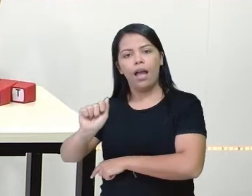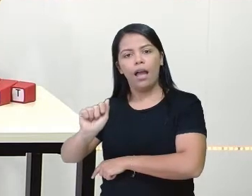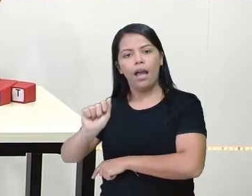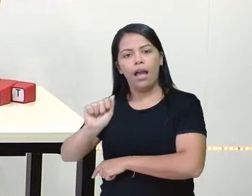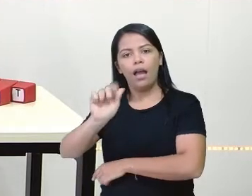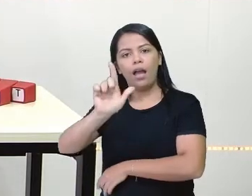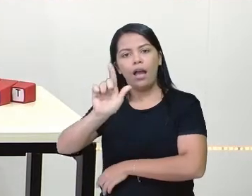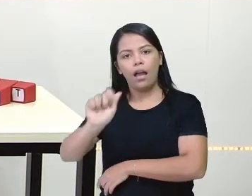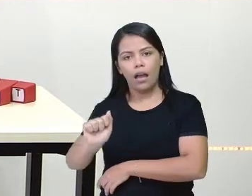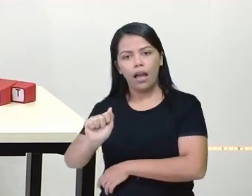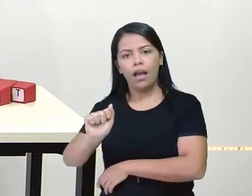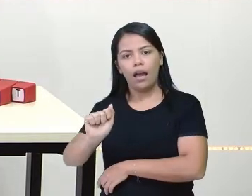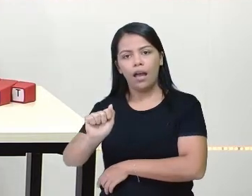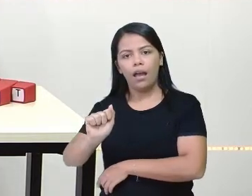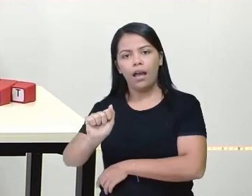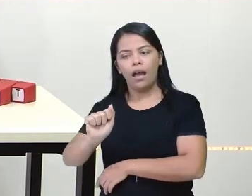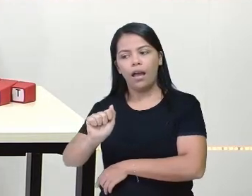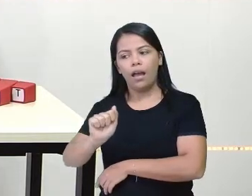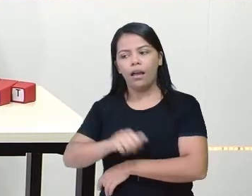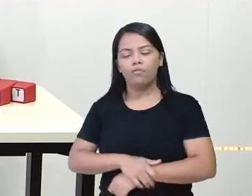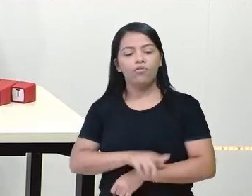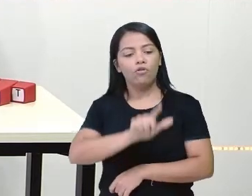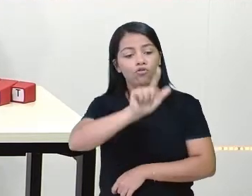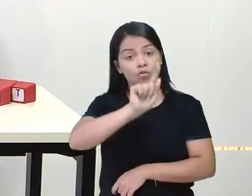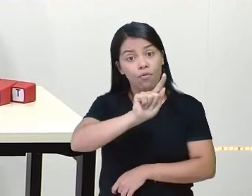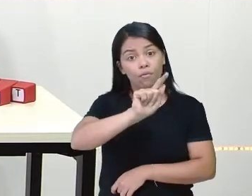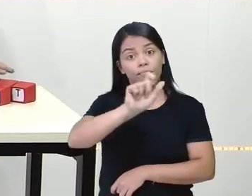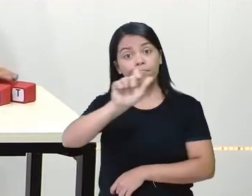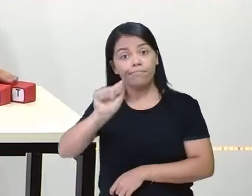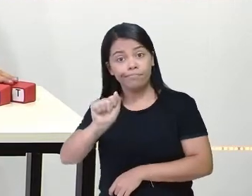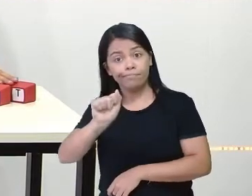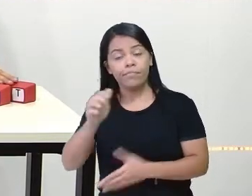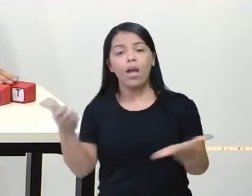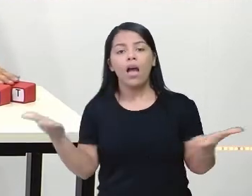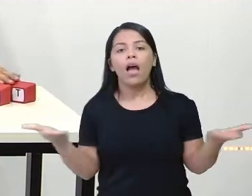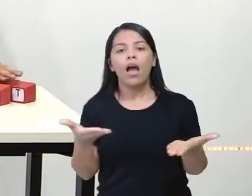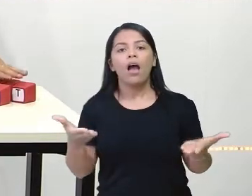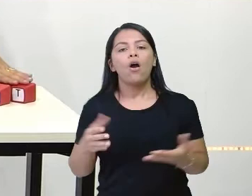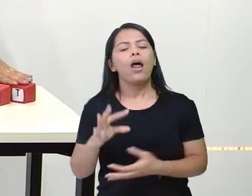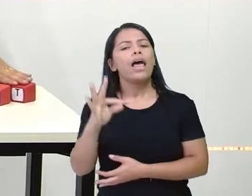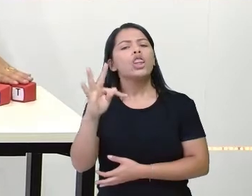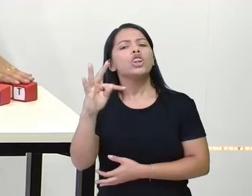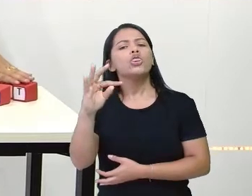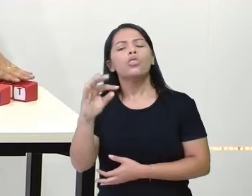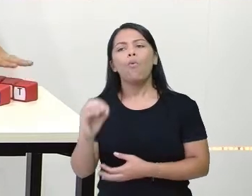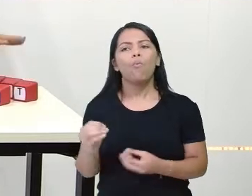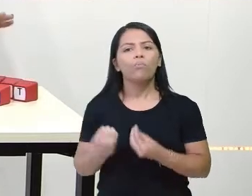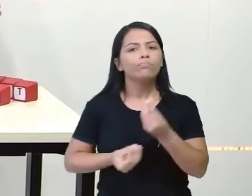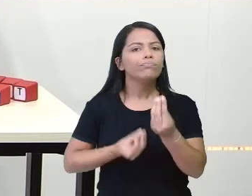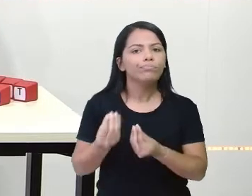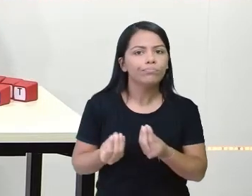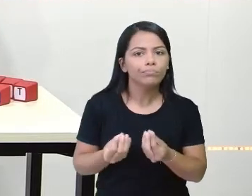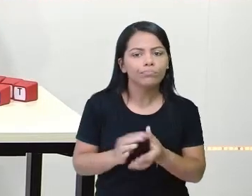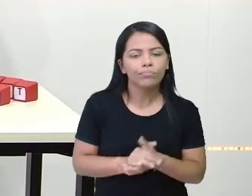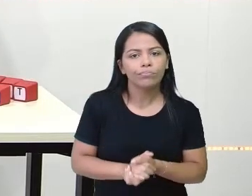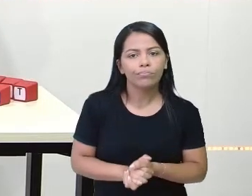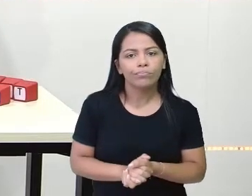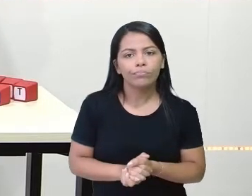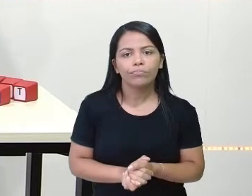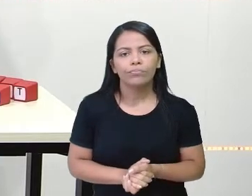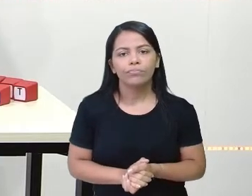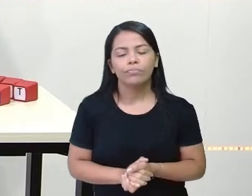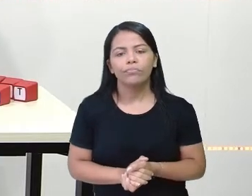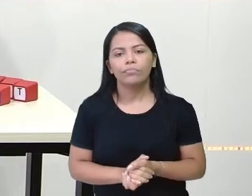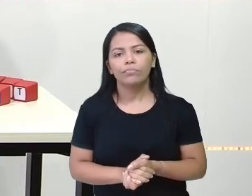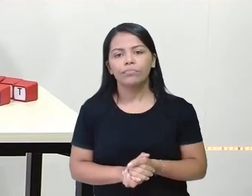e o A. Gá. Agora, Tó. Como é que é Tó? Hum, Tó.